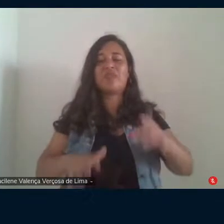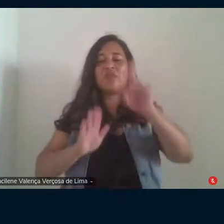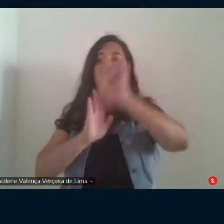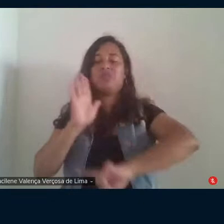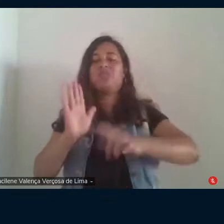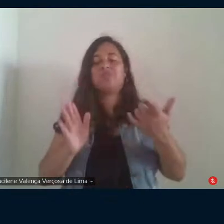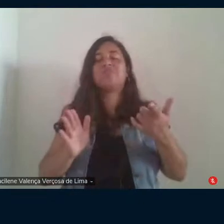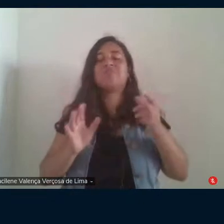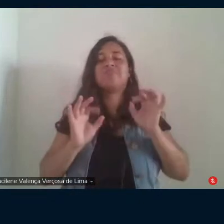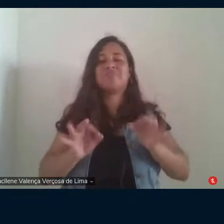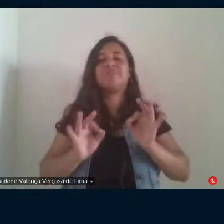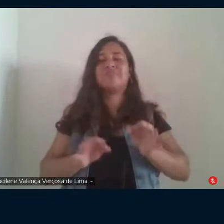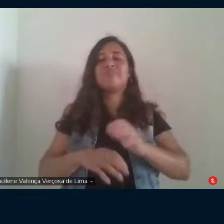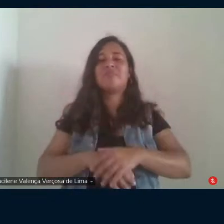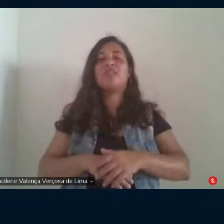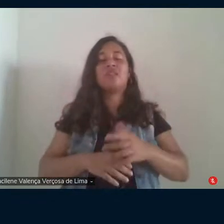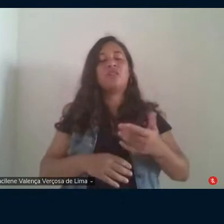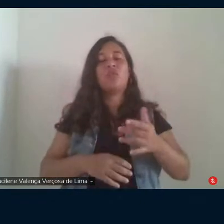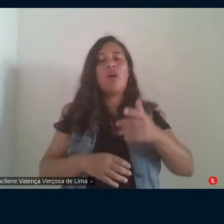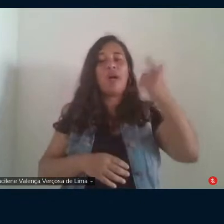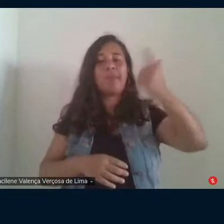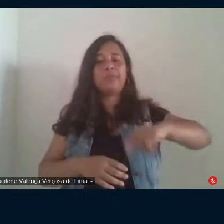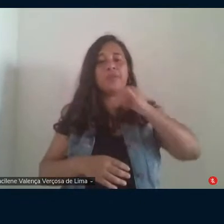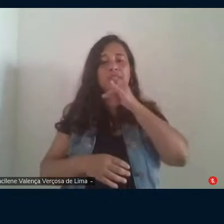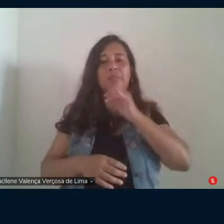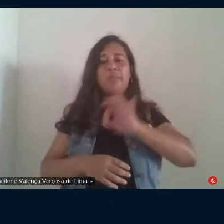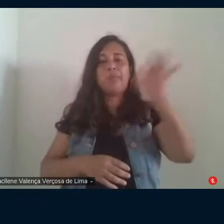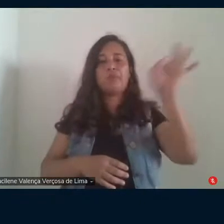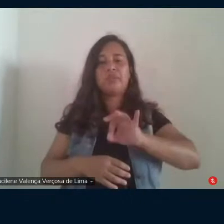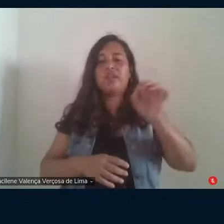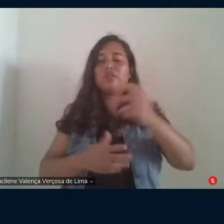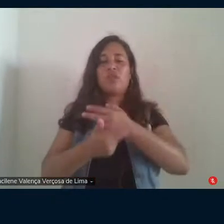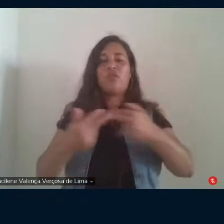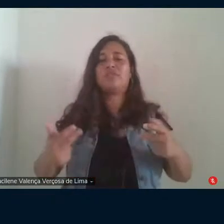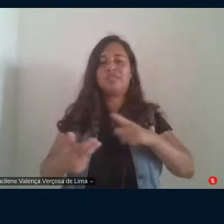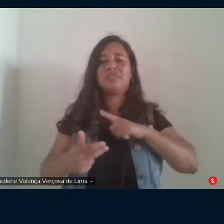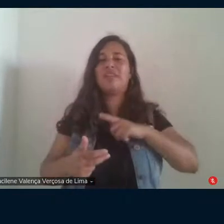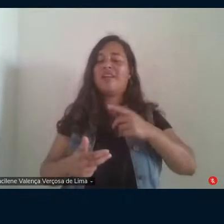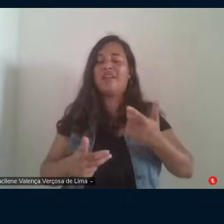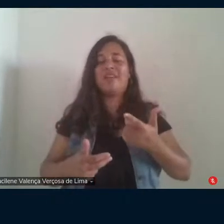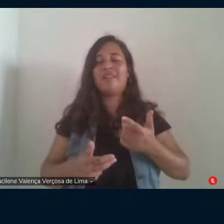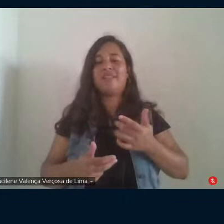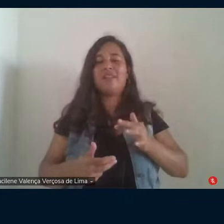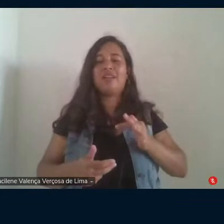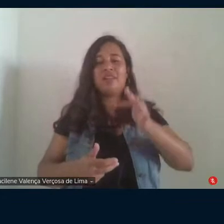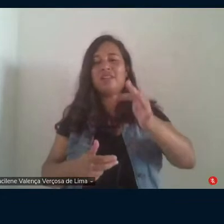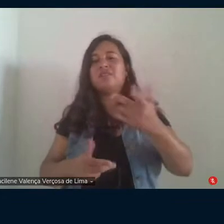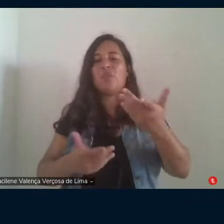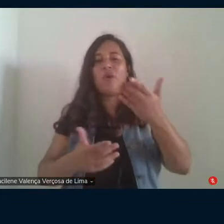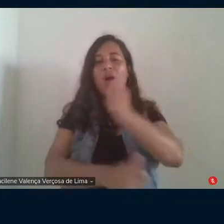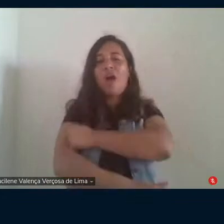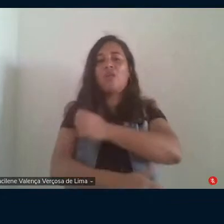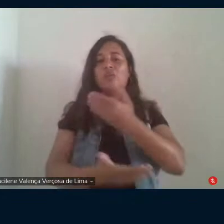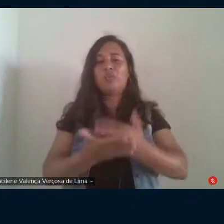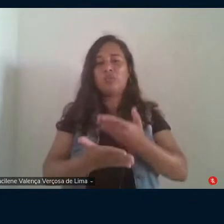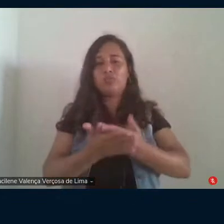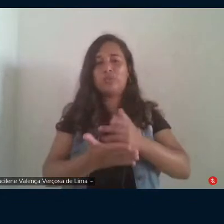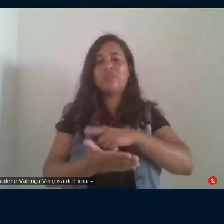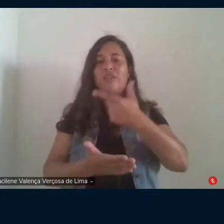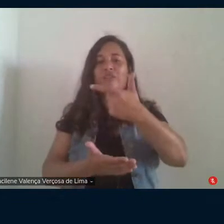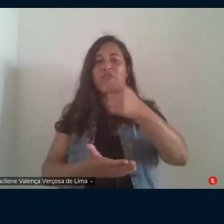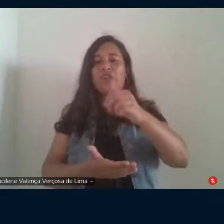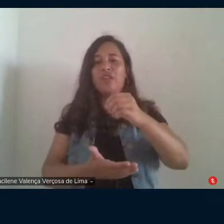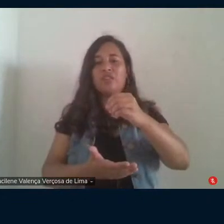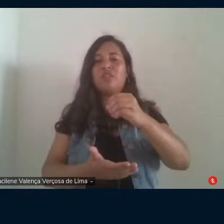não custa repetir um dado que é emblemático dessa tendência os estudantes que fazem parte dos 20%